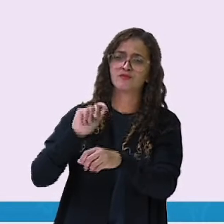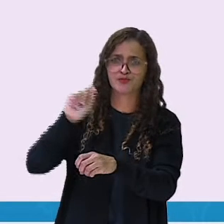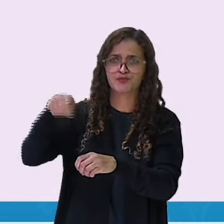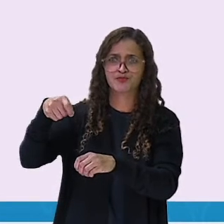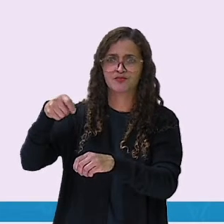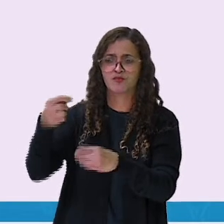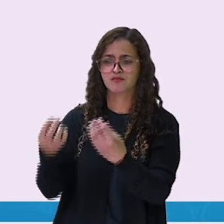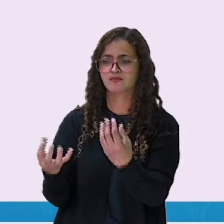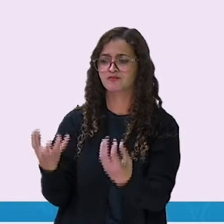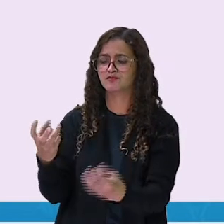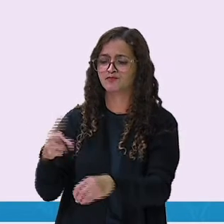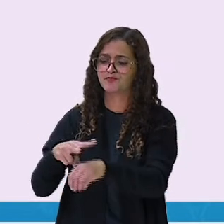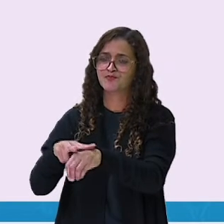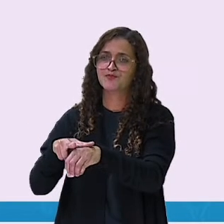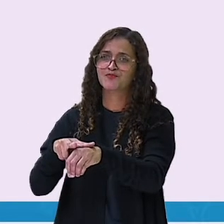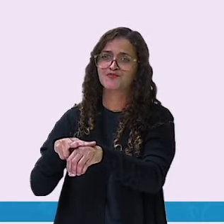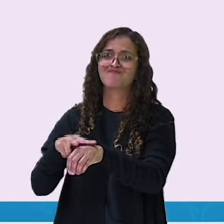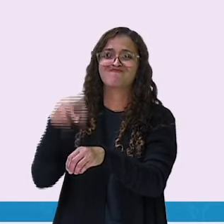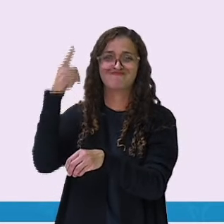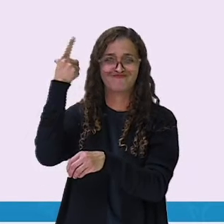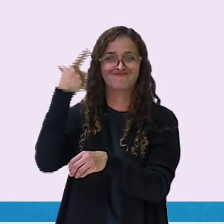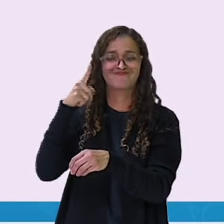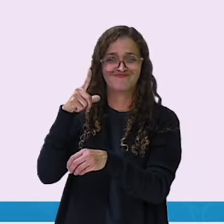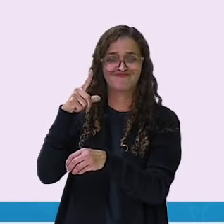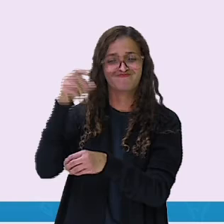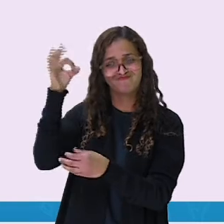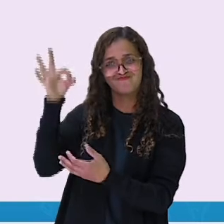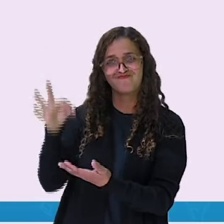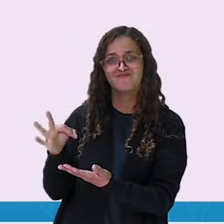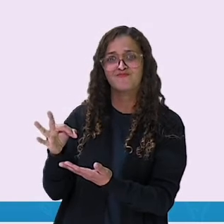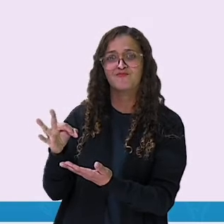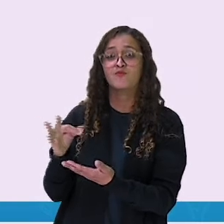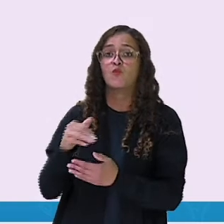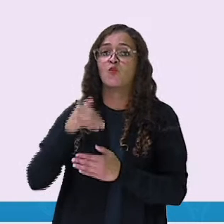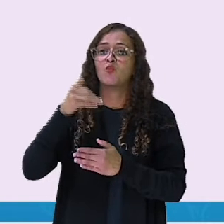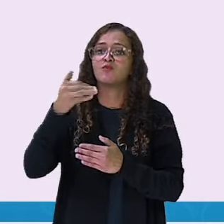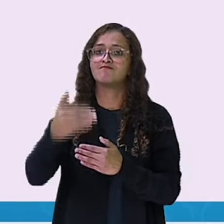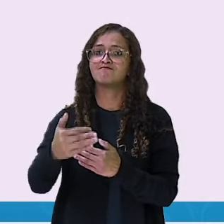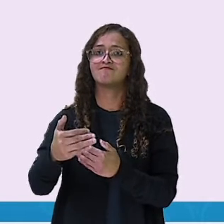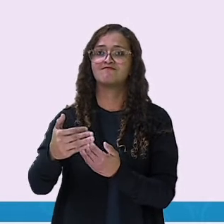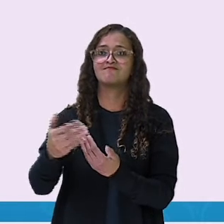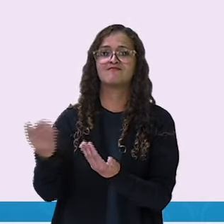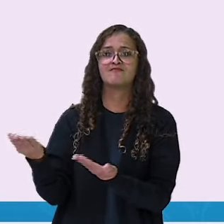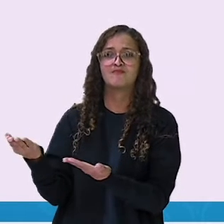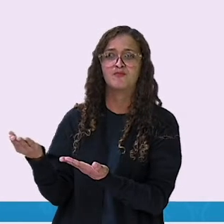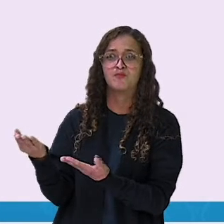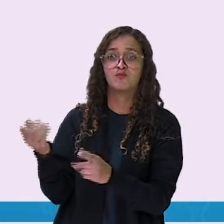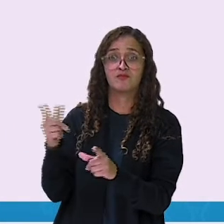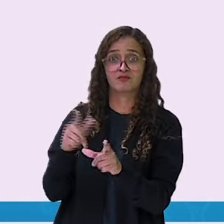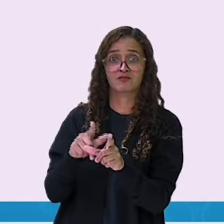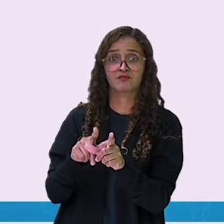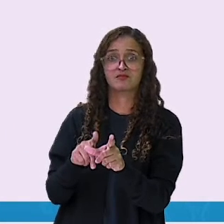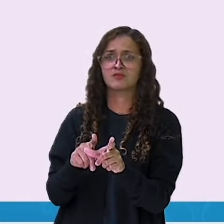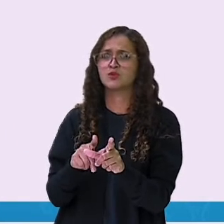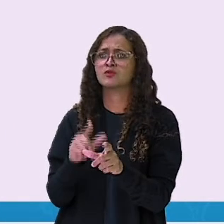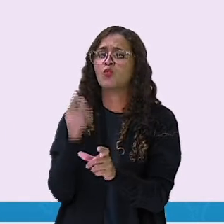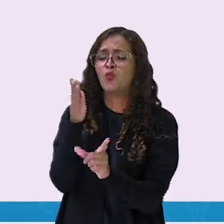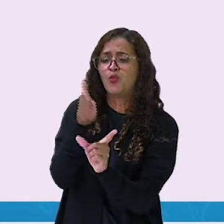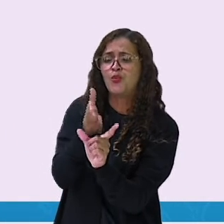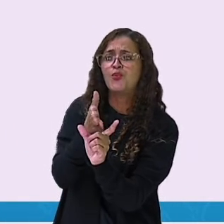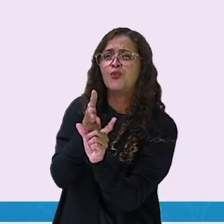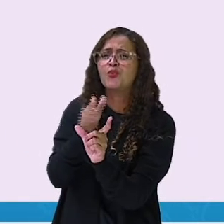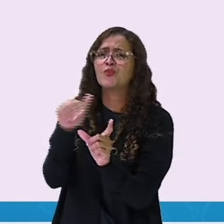descobrimos. Deu certo. Vamos para a próxima. Aqui eu tenho... Qual sílaba?